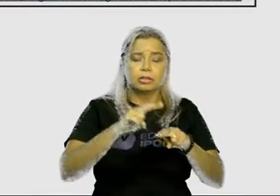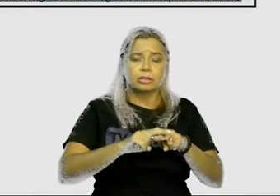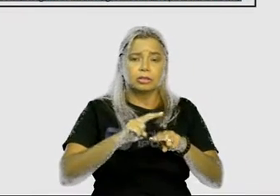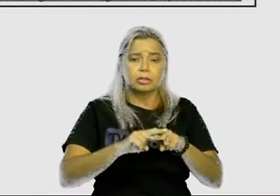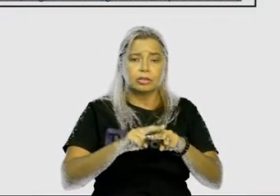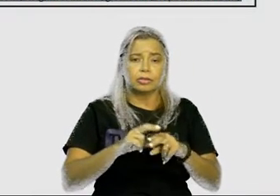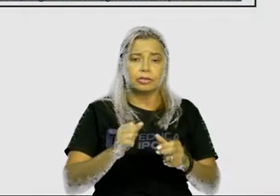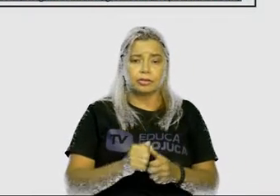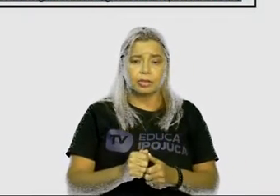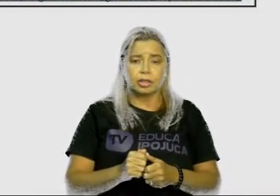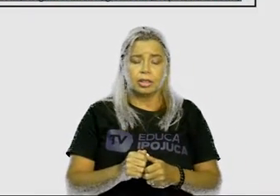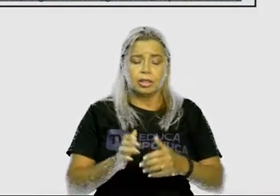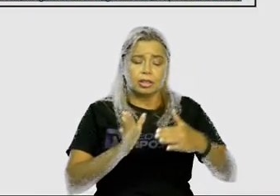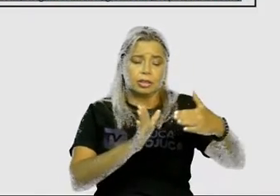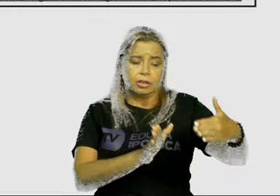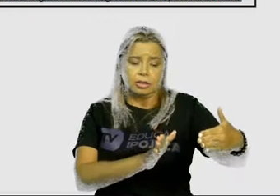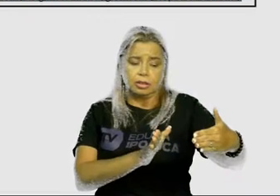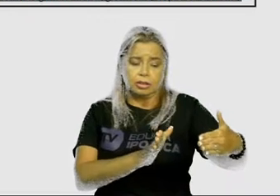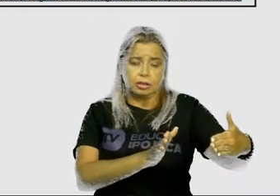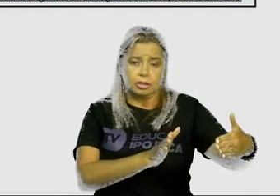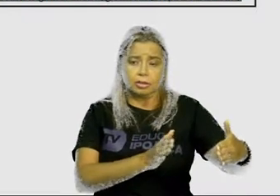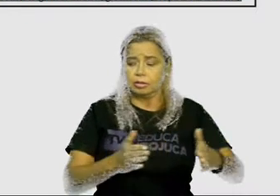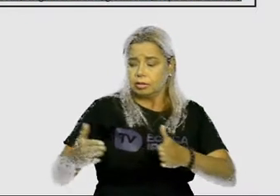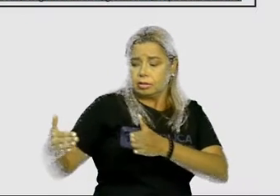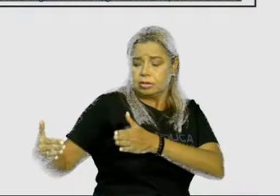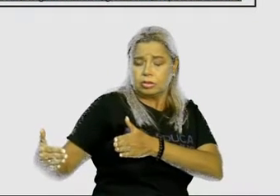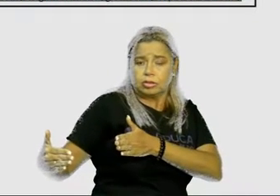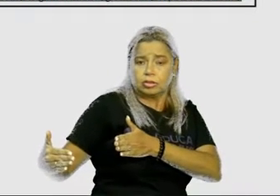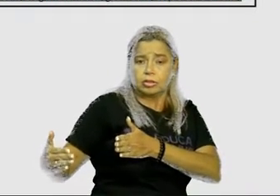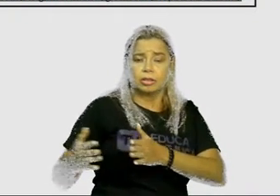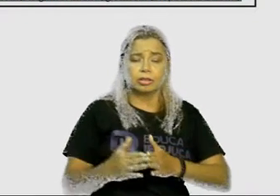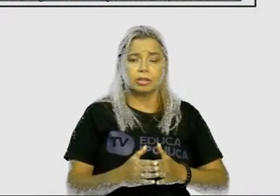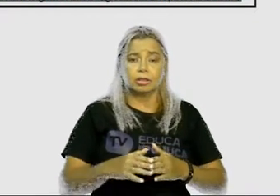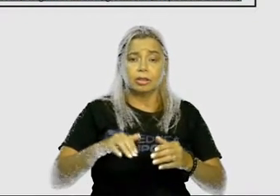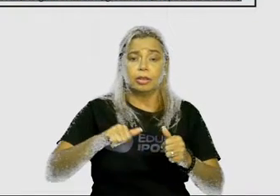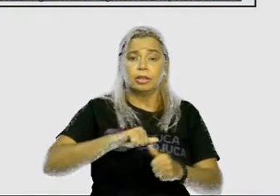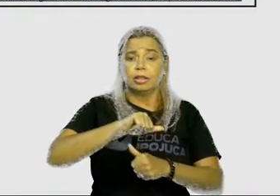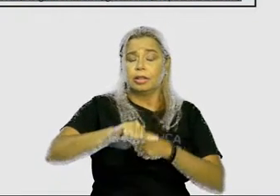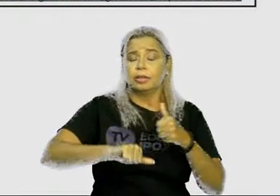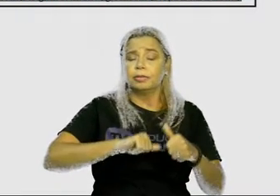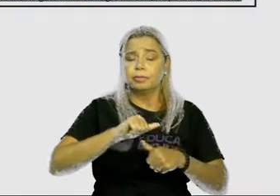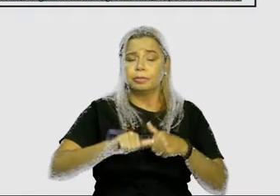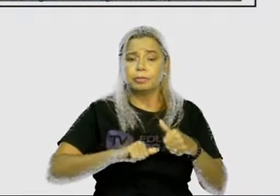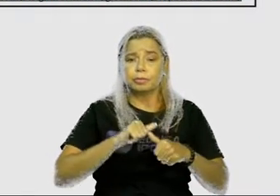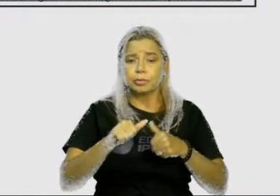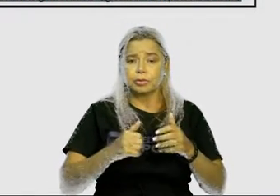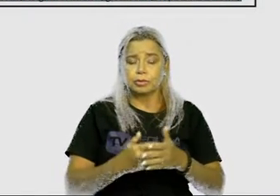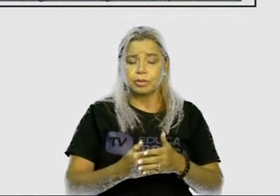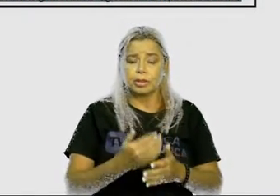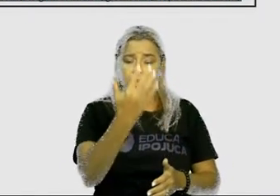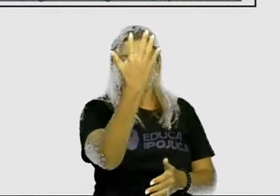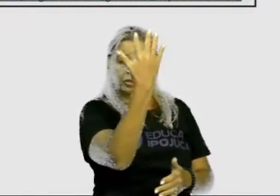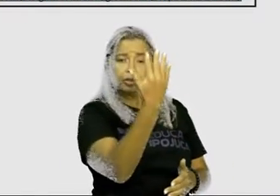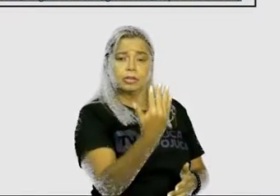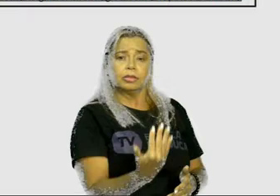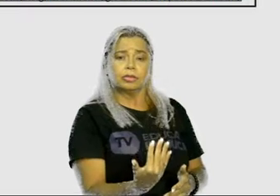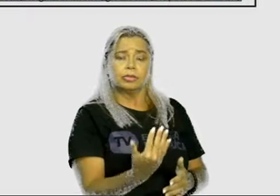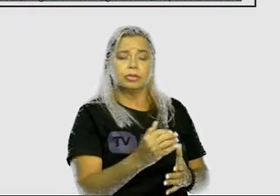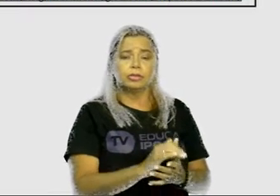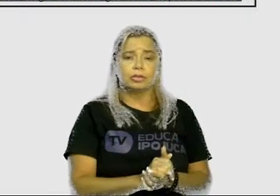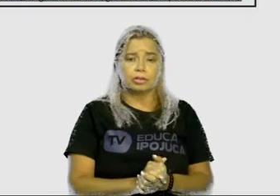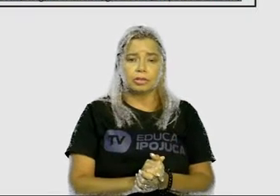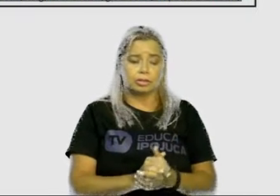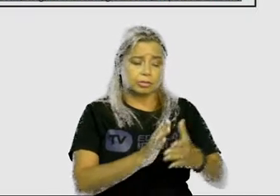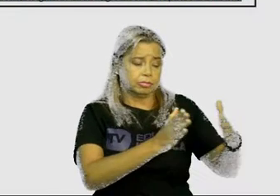a direita e a esquerda mudam quando eu estou de frente para a imagem, porque aí vai ficar a direita